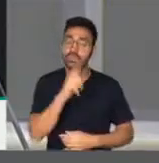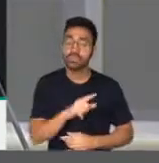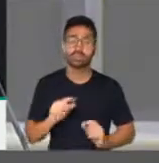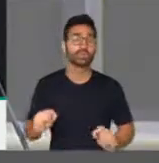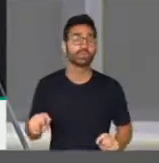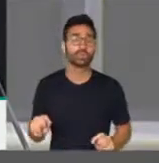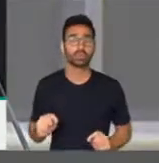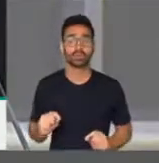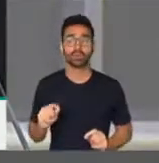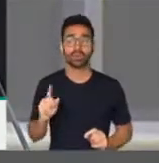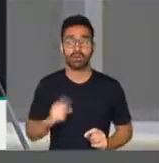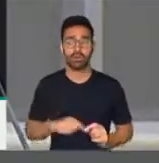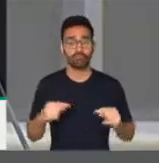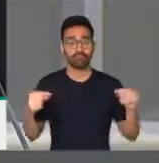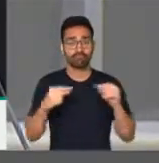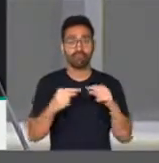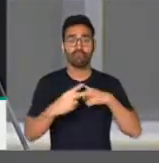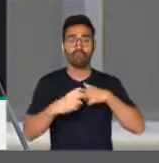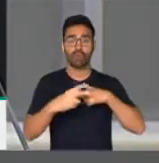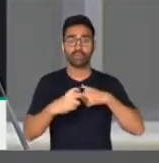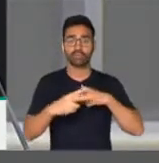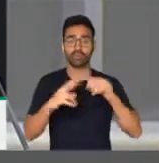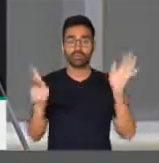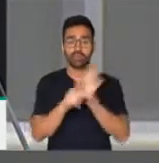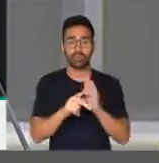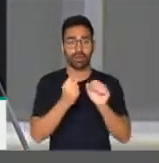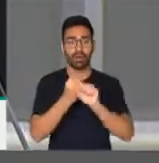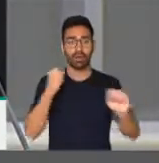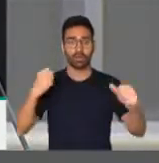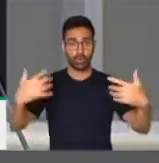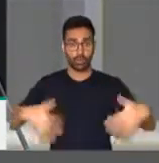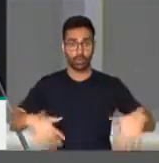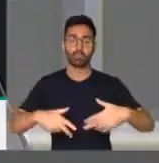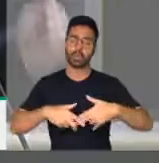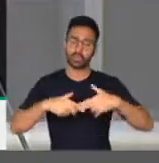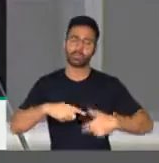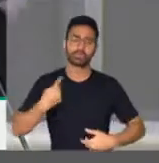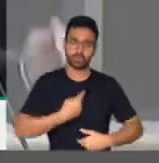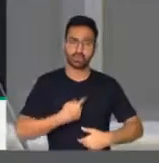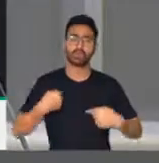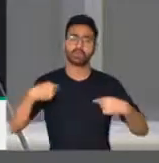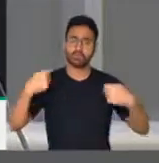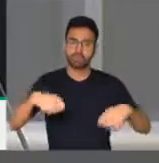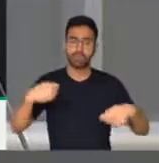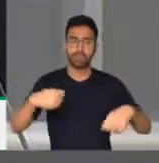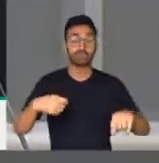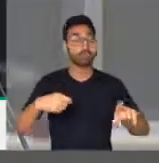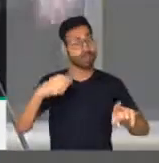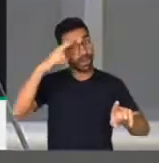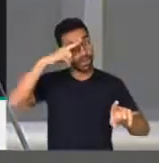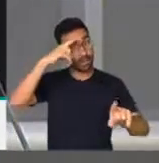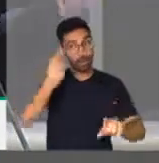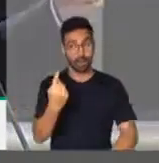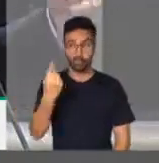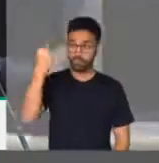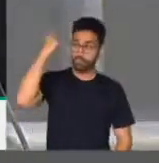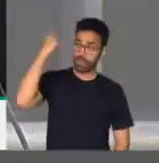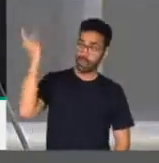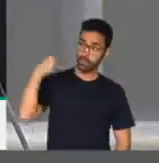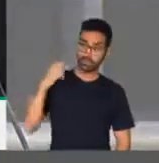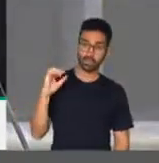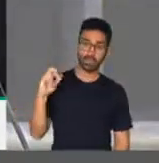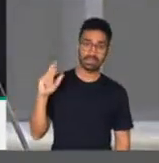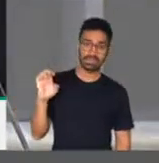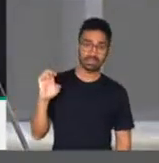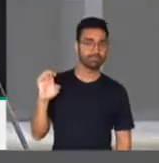vocação de ser grande. Nós precisamos lançar no retrovisor da história a crise que nós